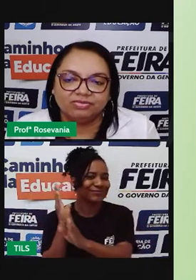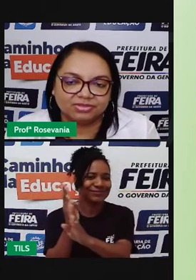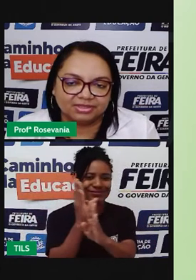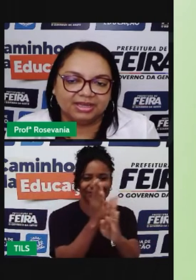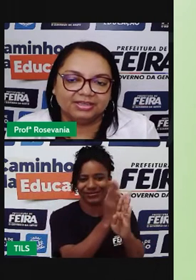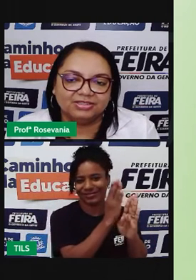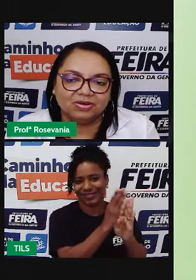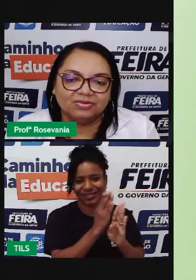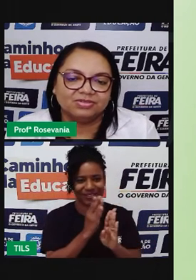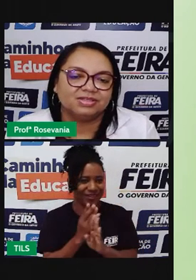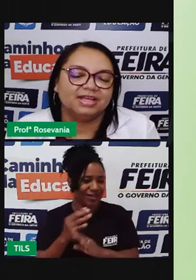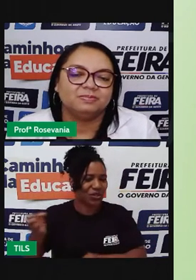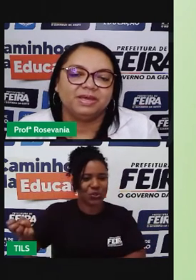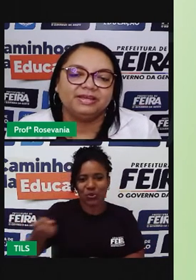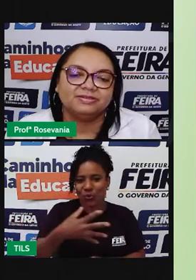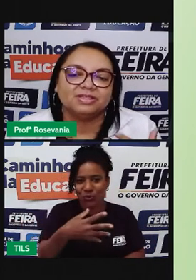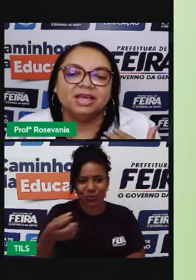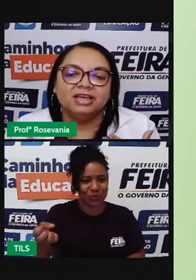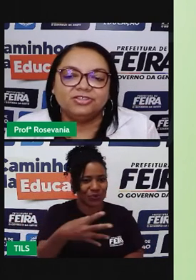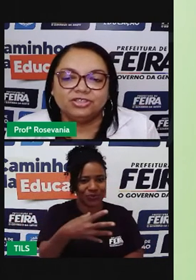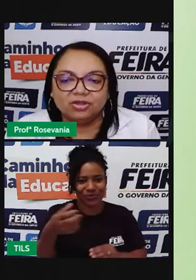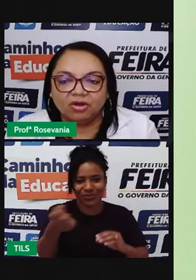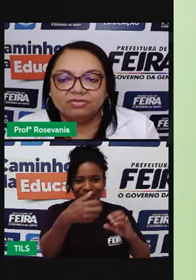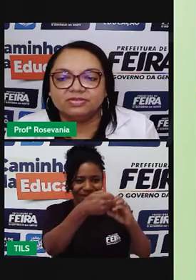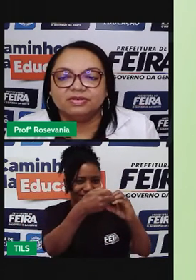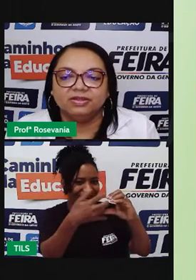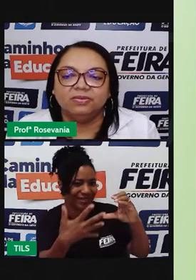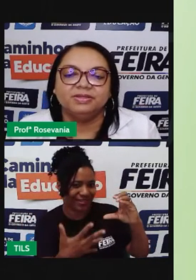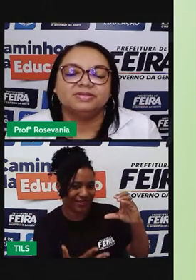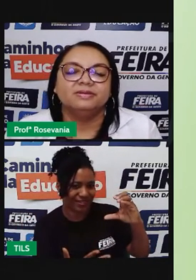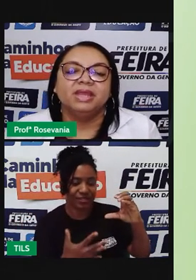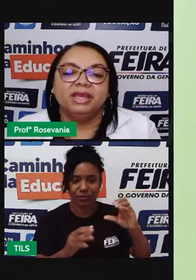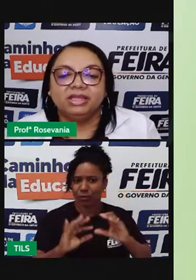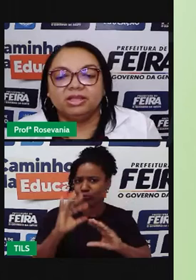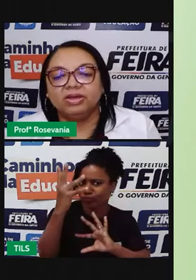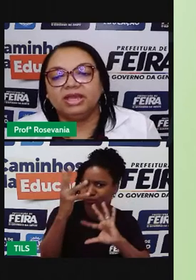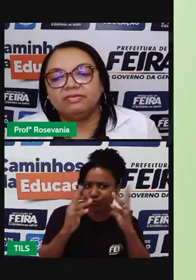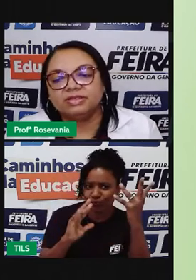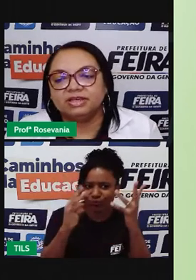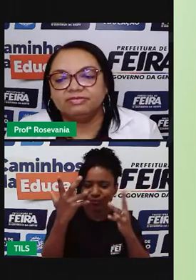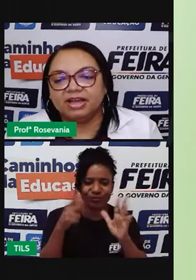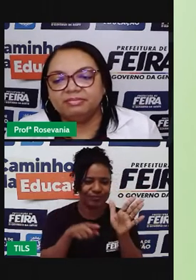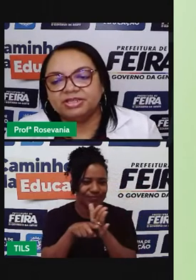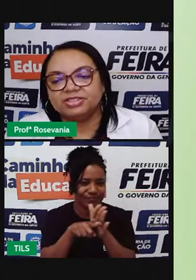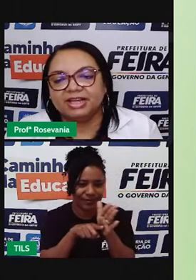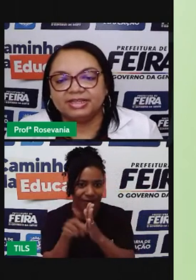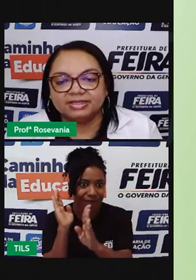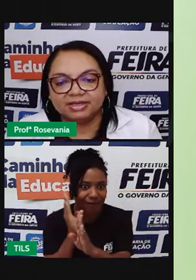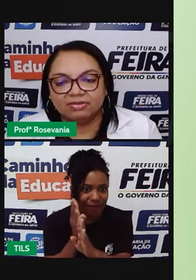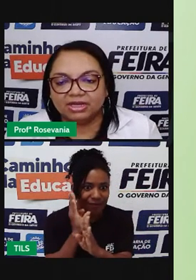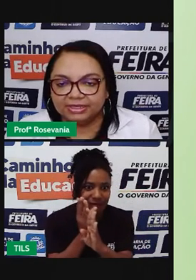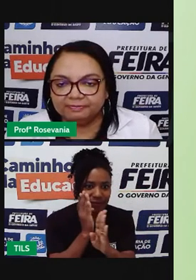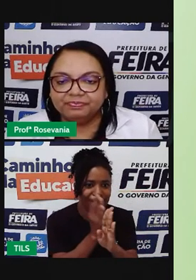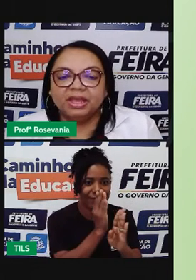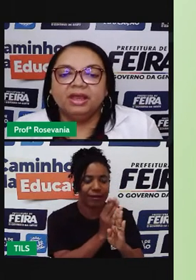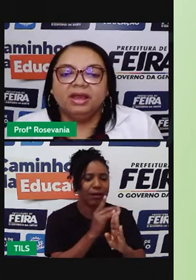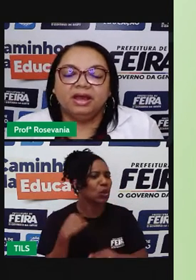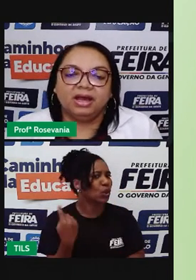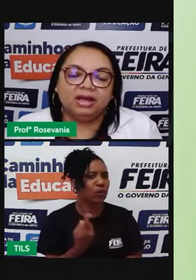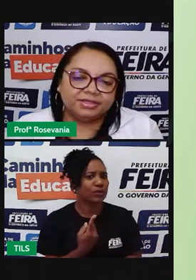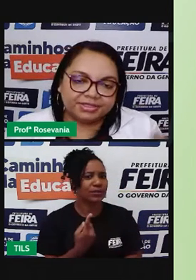novos, né, de novos aspectos, de novos fenômenos. Então, o que que você vai prestar atenção aí?